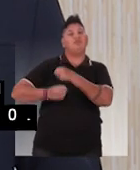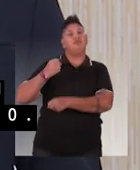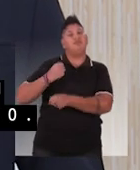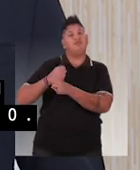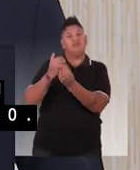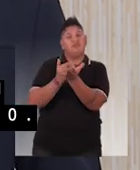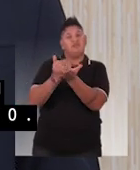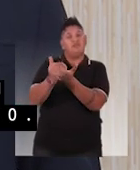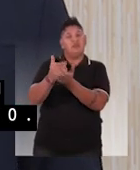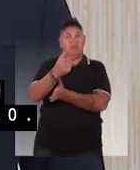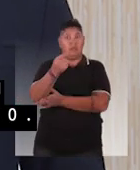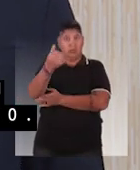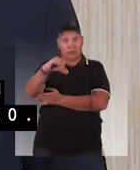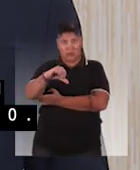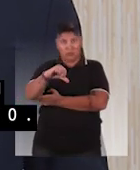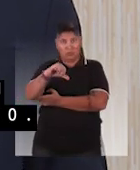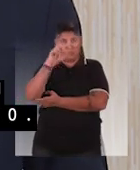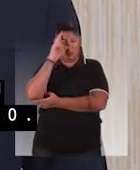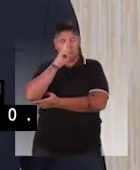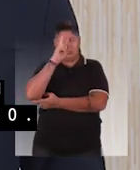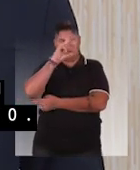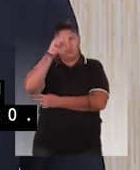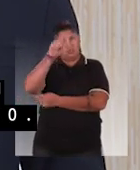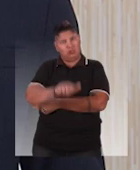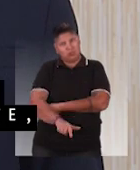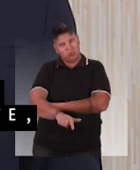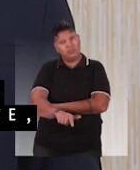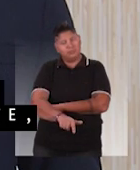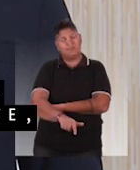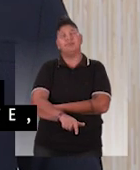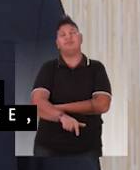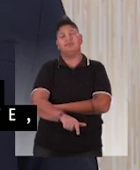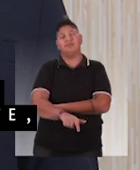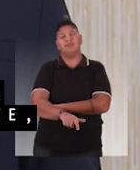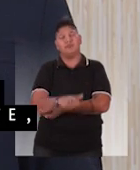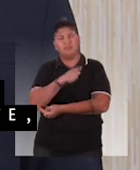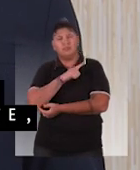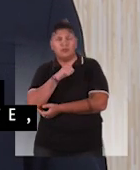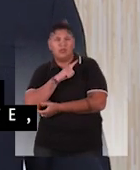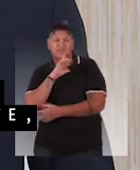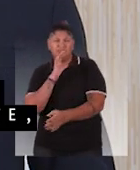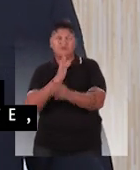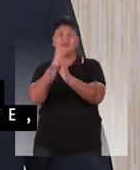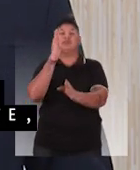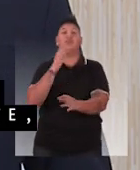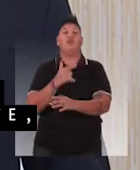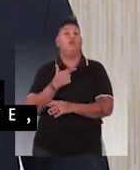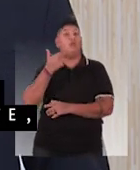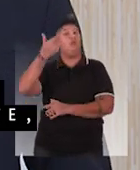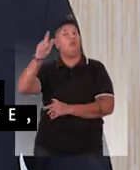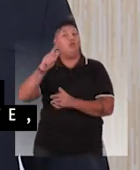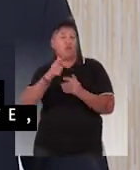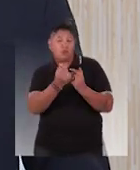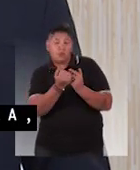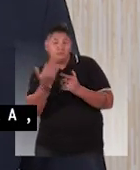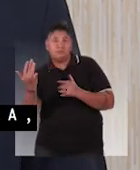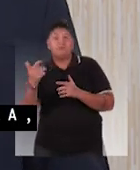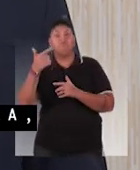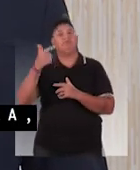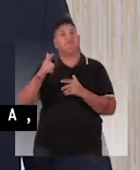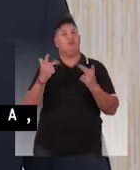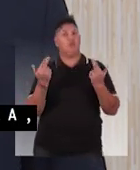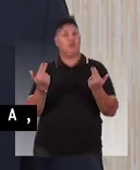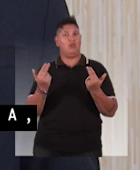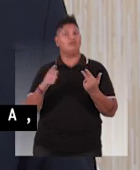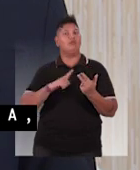e Polícia Federal, em agosto do ano passado. No início de 2019, a história se repete. Foi